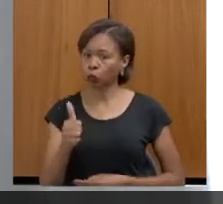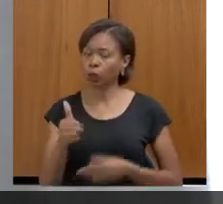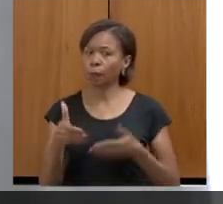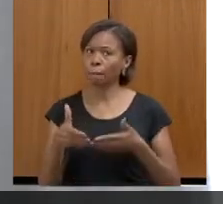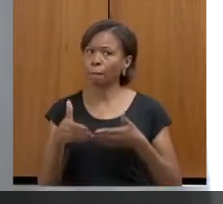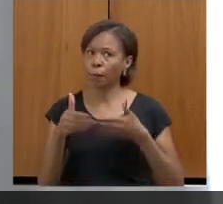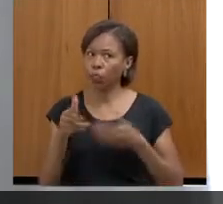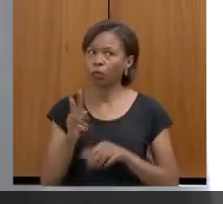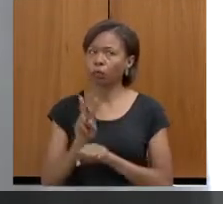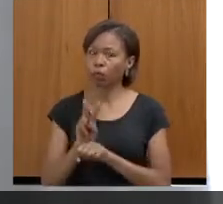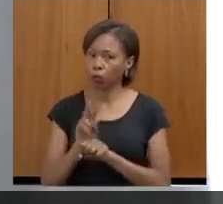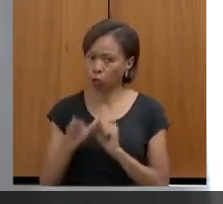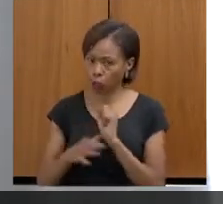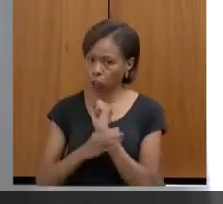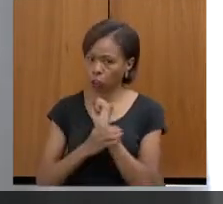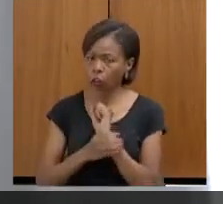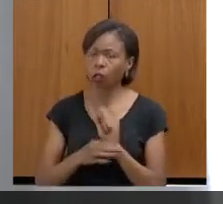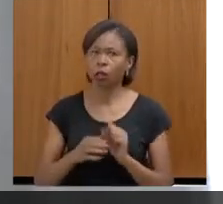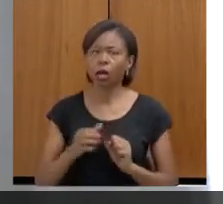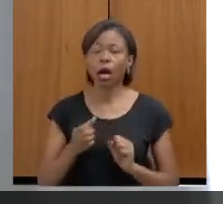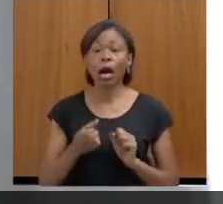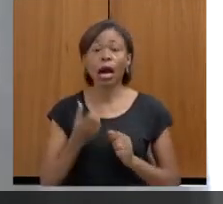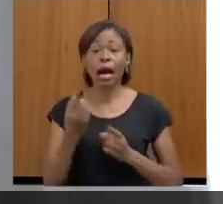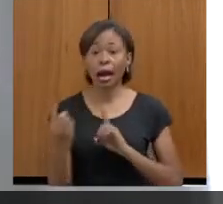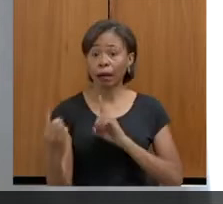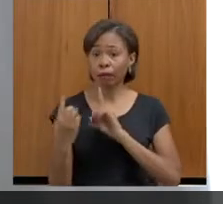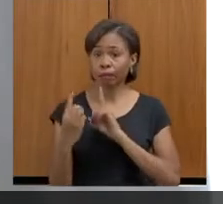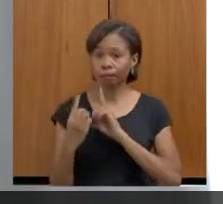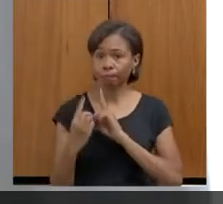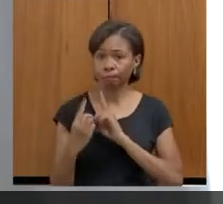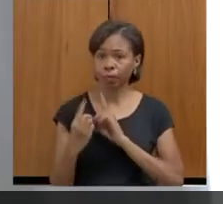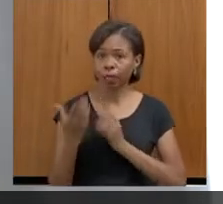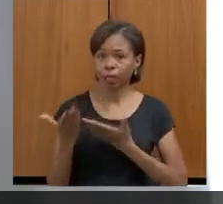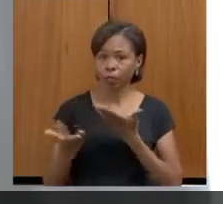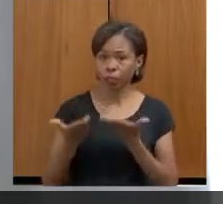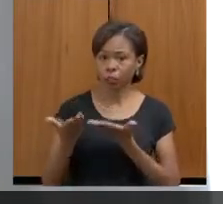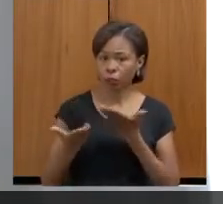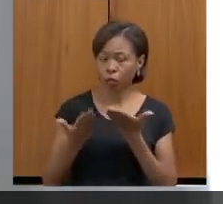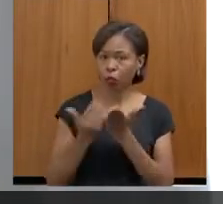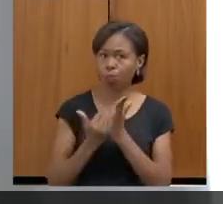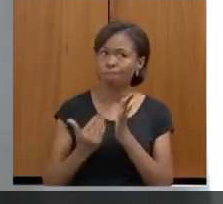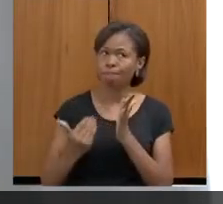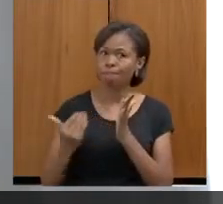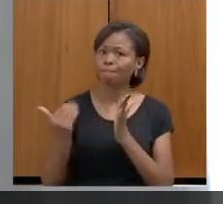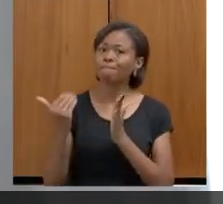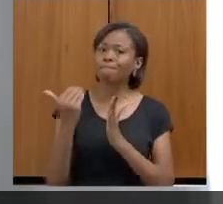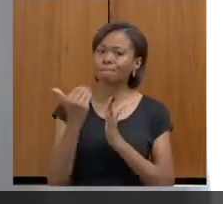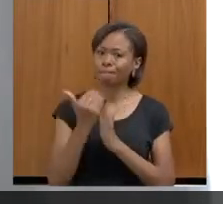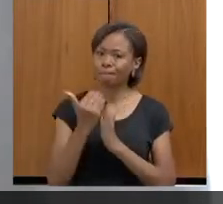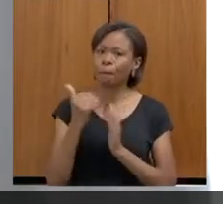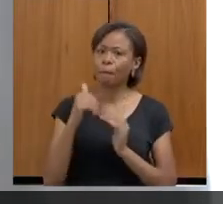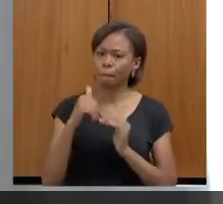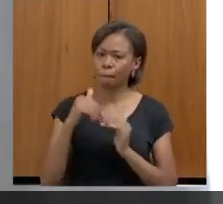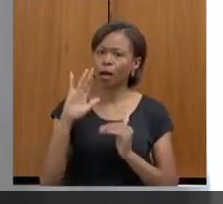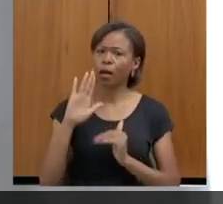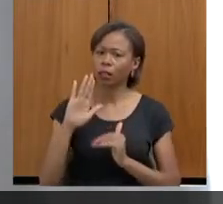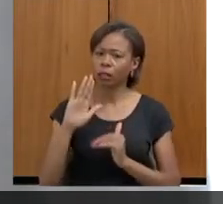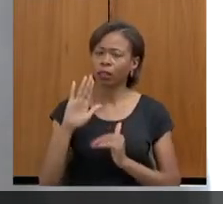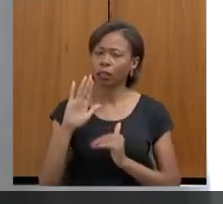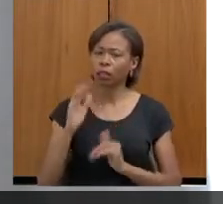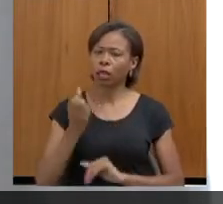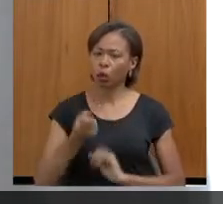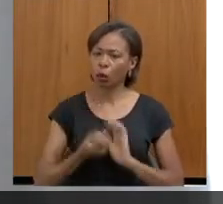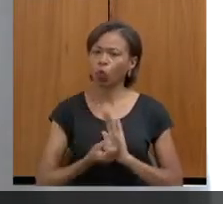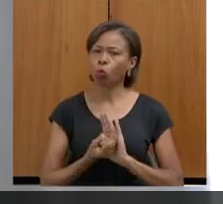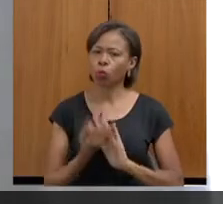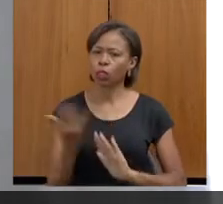Com relação ao atendimento, o número de atendimentos pode ser maior do que dos números que eu vou apresentar,